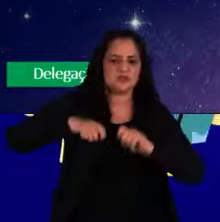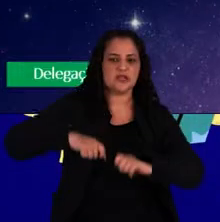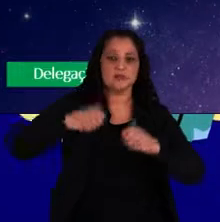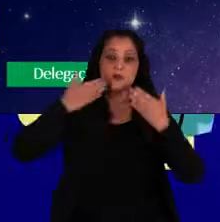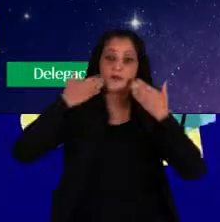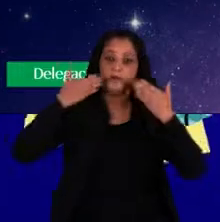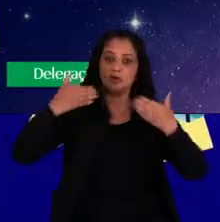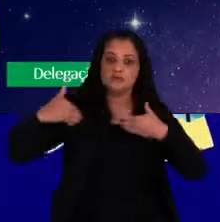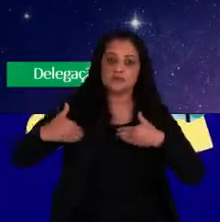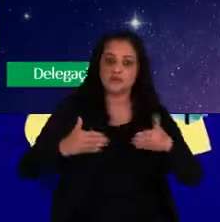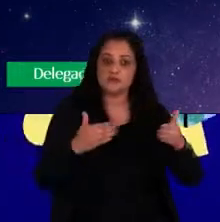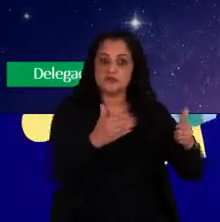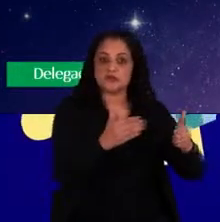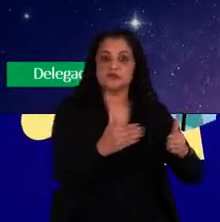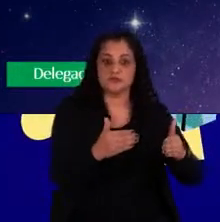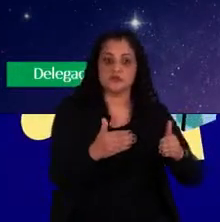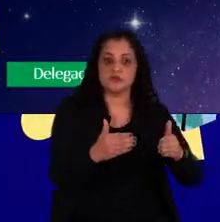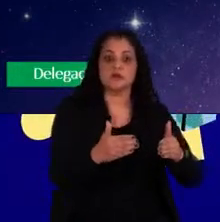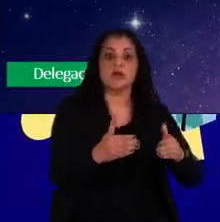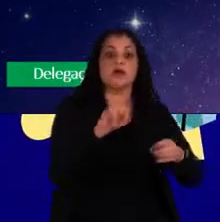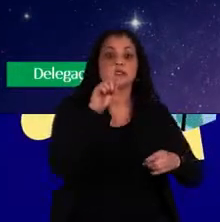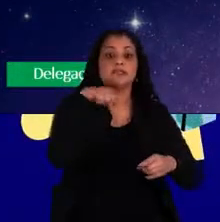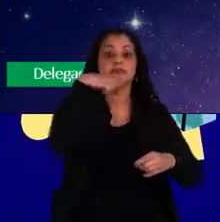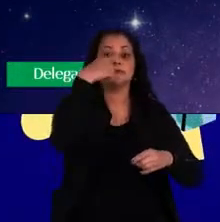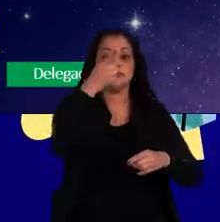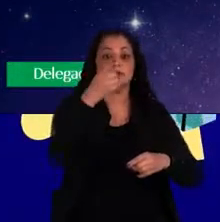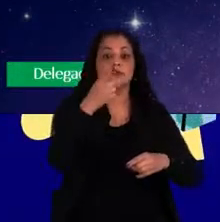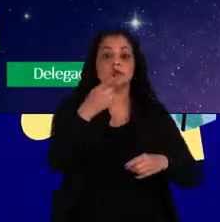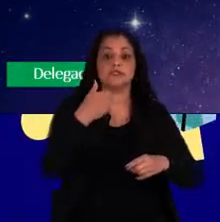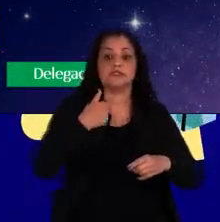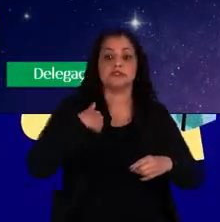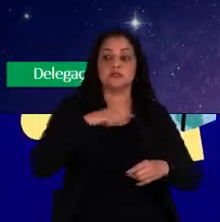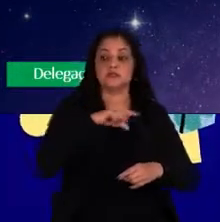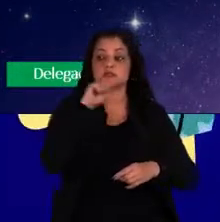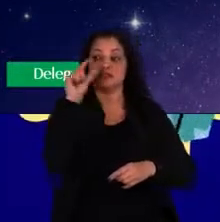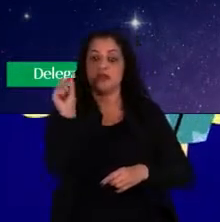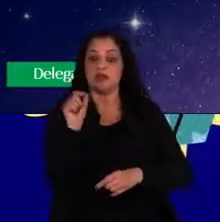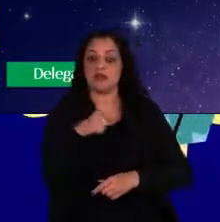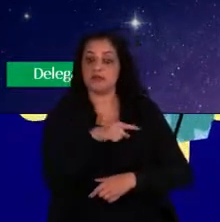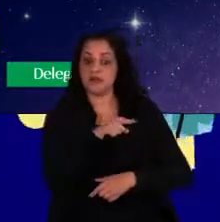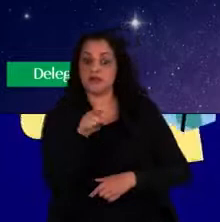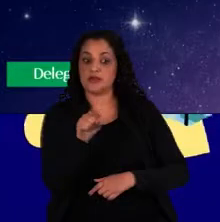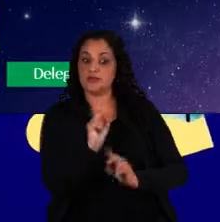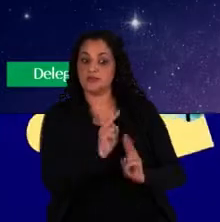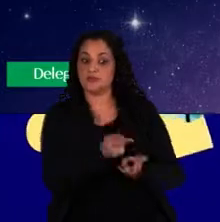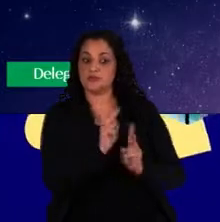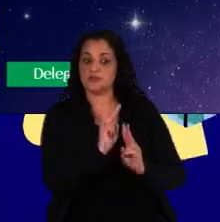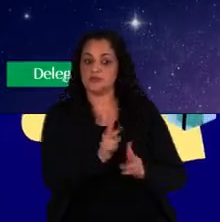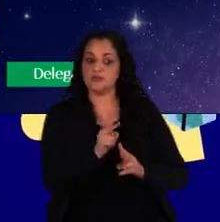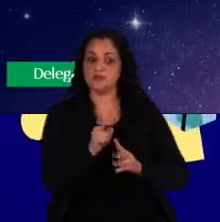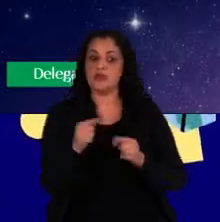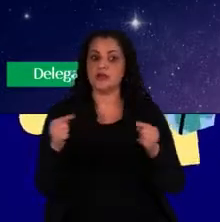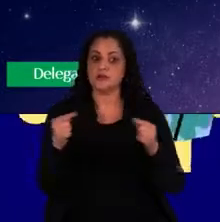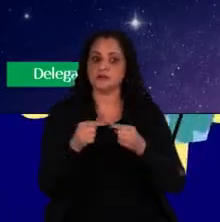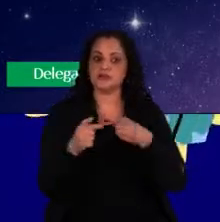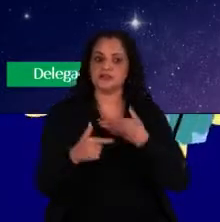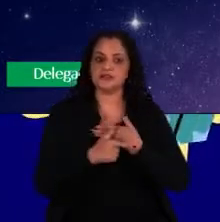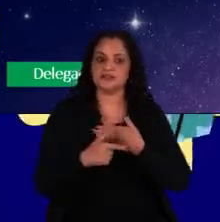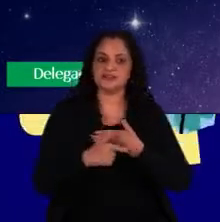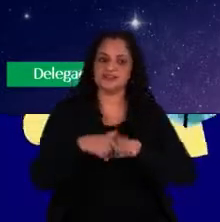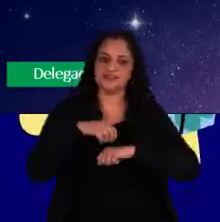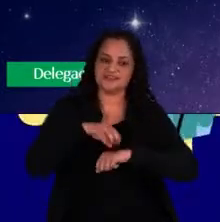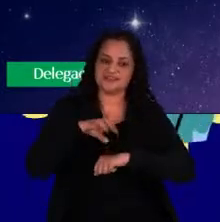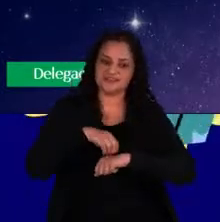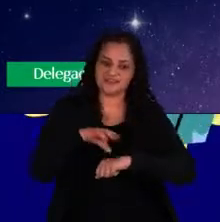poder mostrar o caminho, mas já sair da execução. Então, eu vou estar ali no papel mais de mentoria. Eu dou